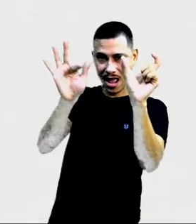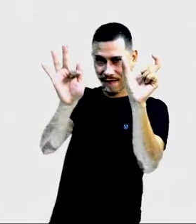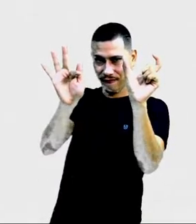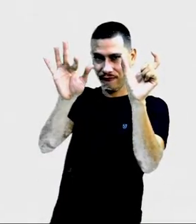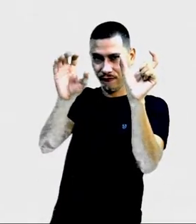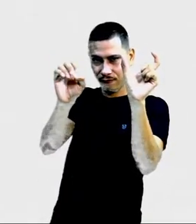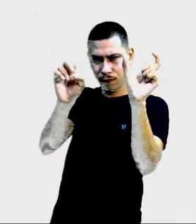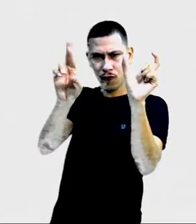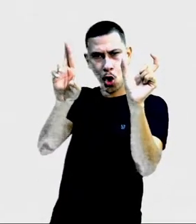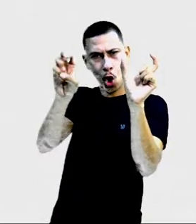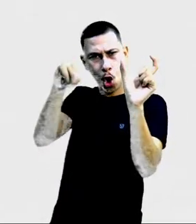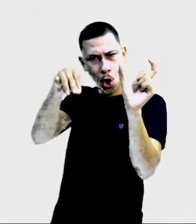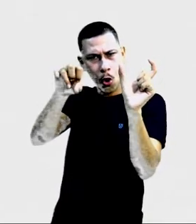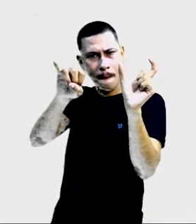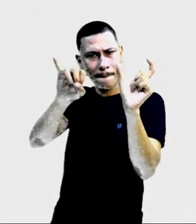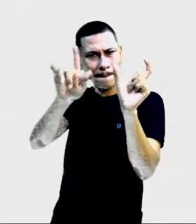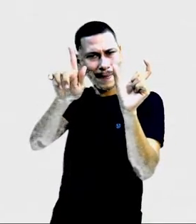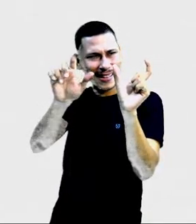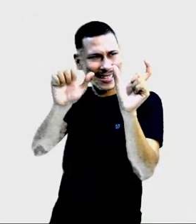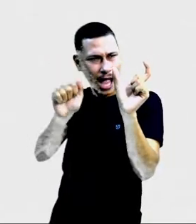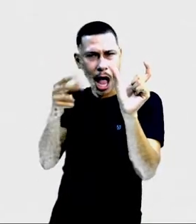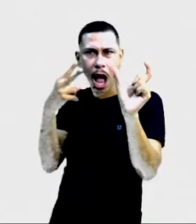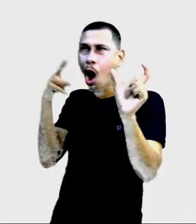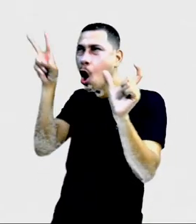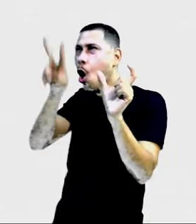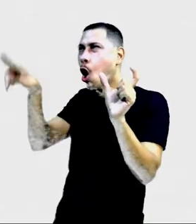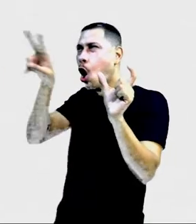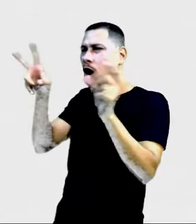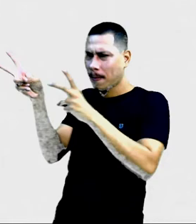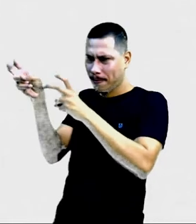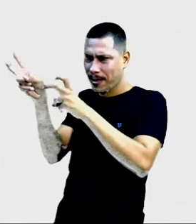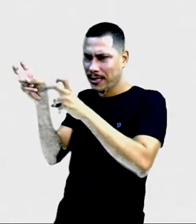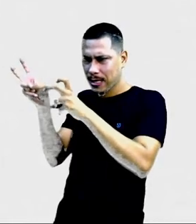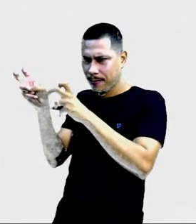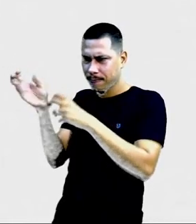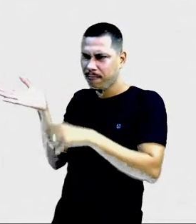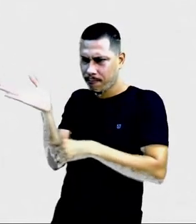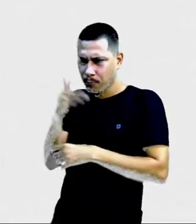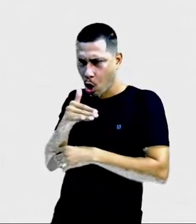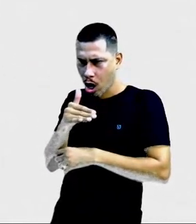Olha só. Vamos lá. Palavra formiga.